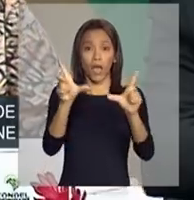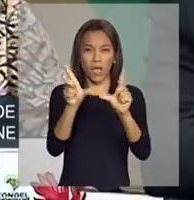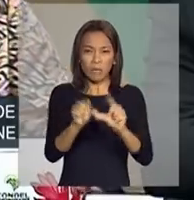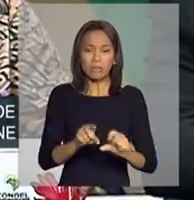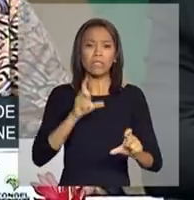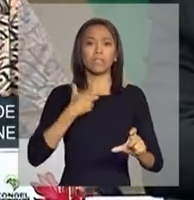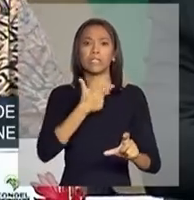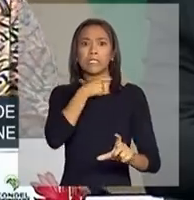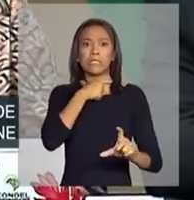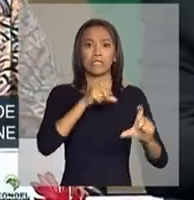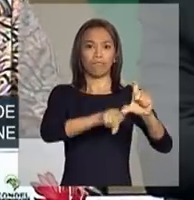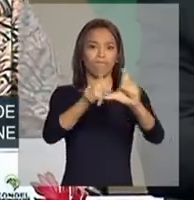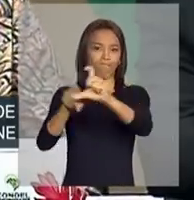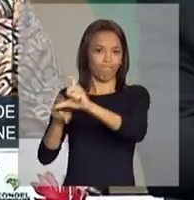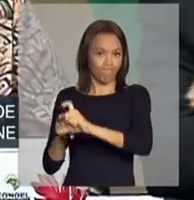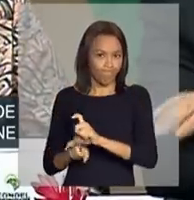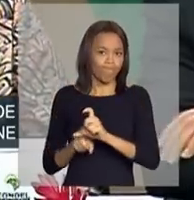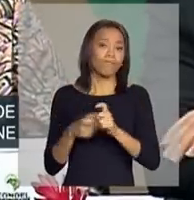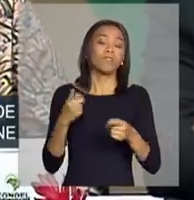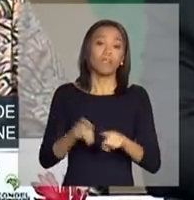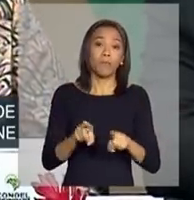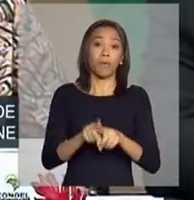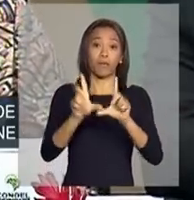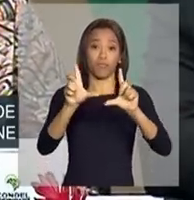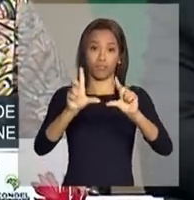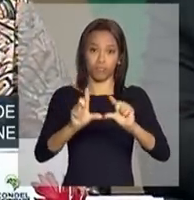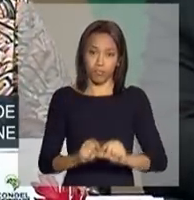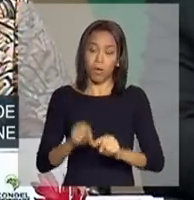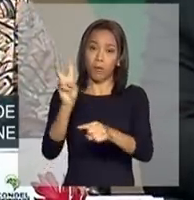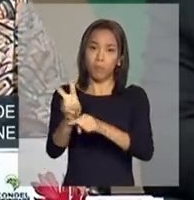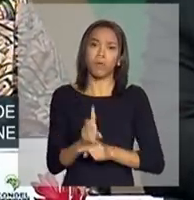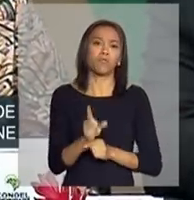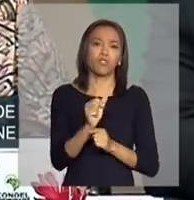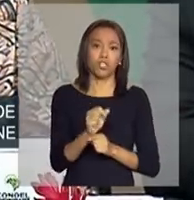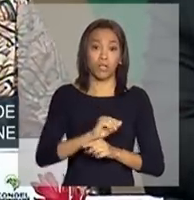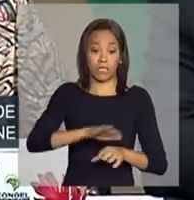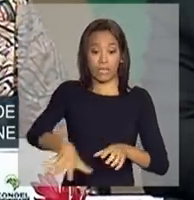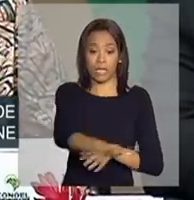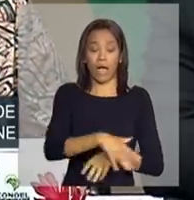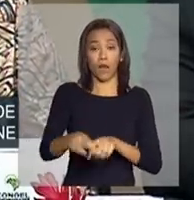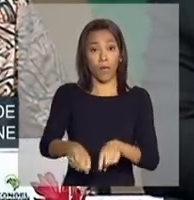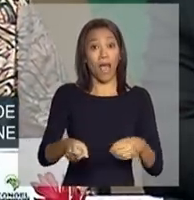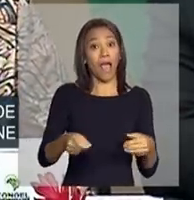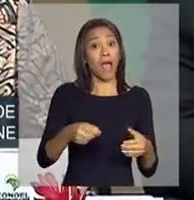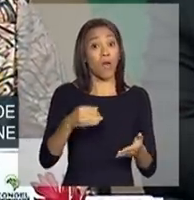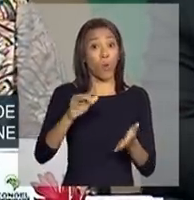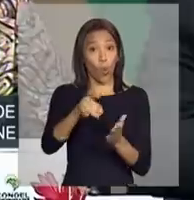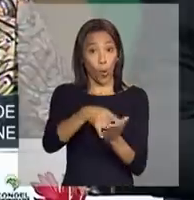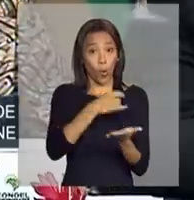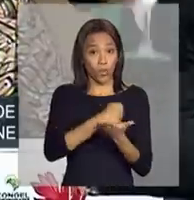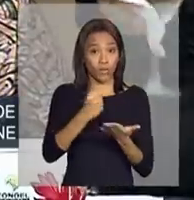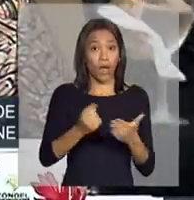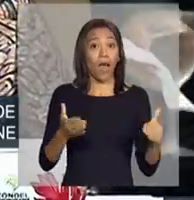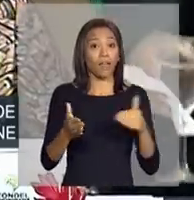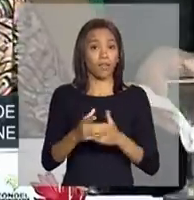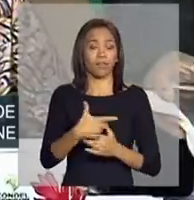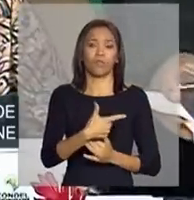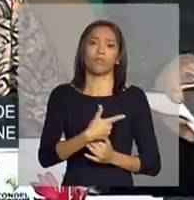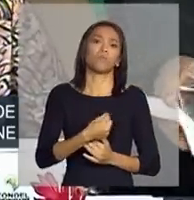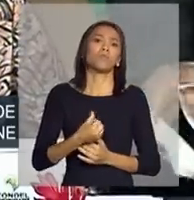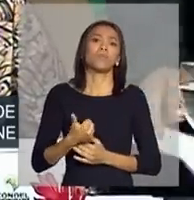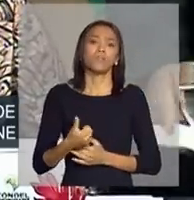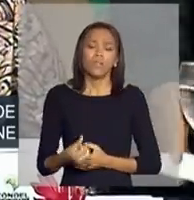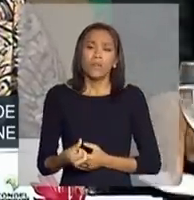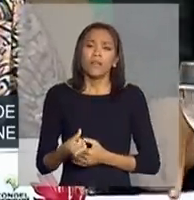dívidas em caso de liquidação de operação de crédito rural, contratadas até 2006. As condições